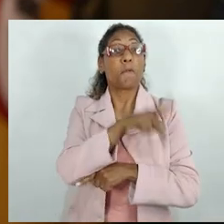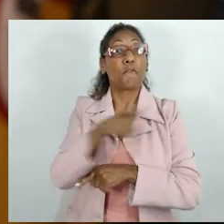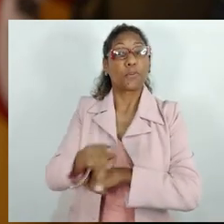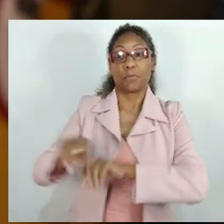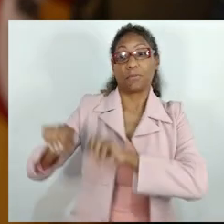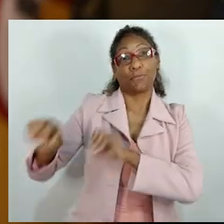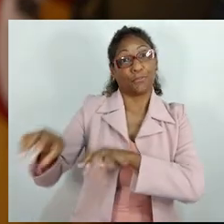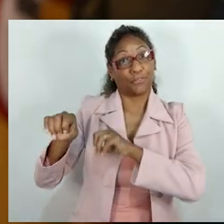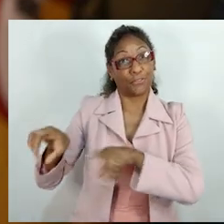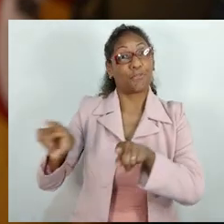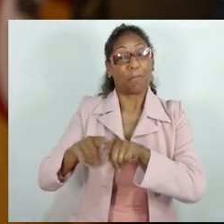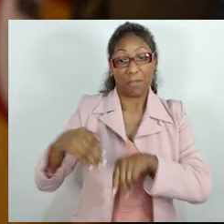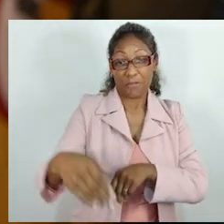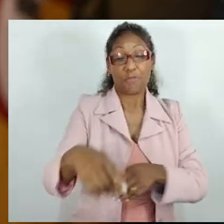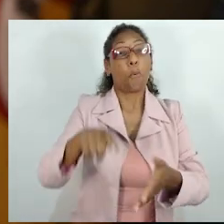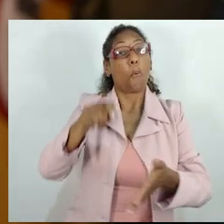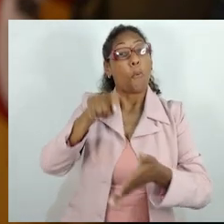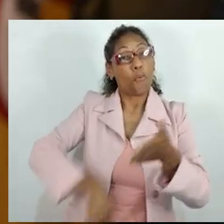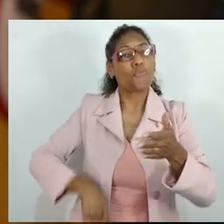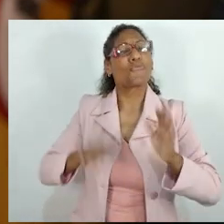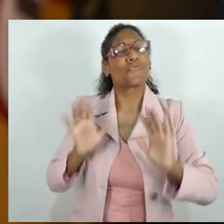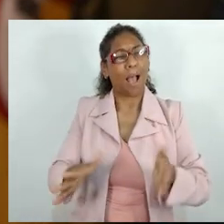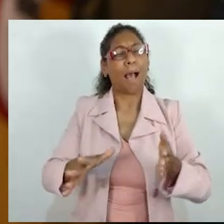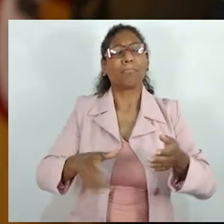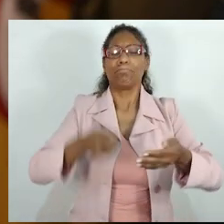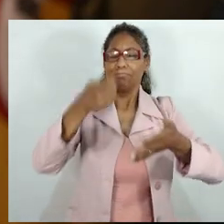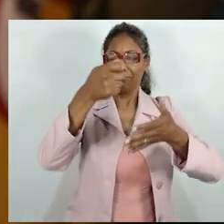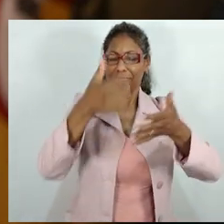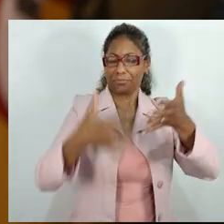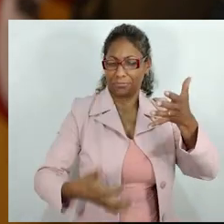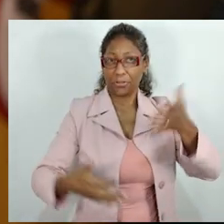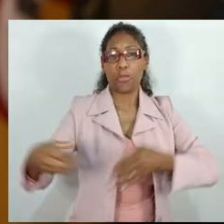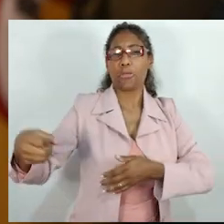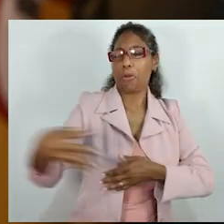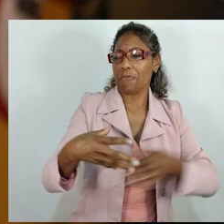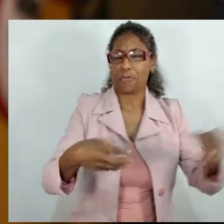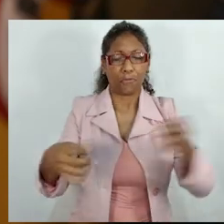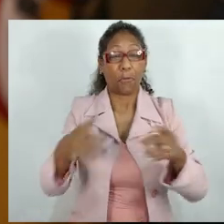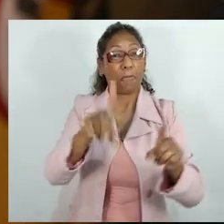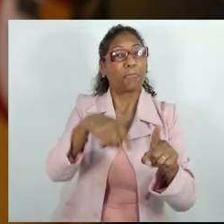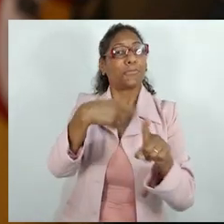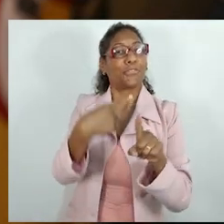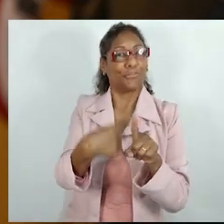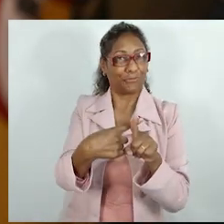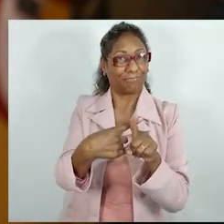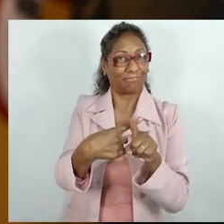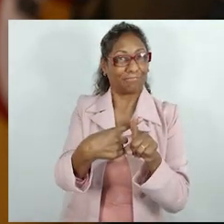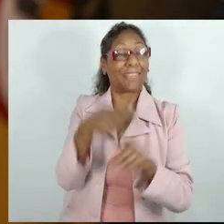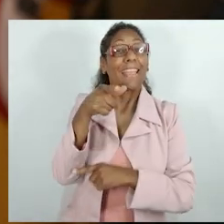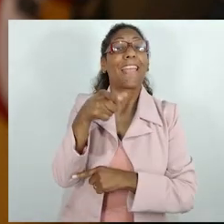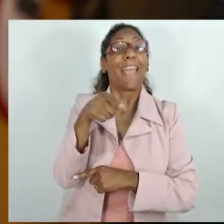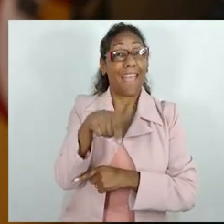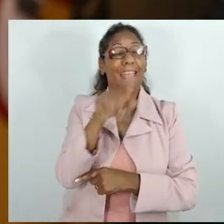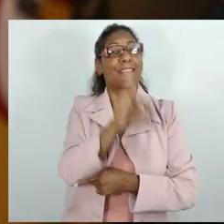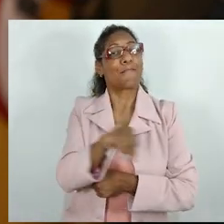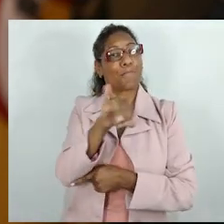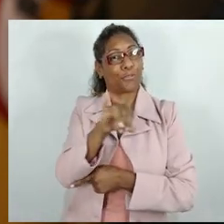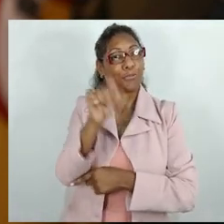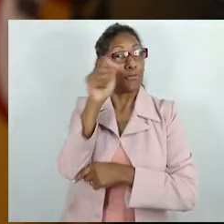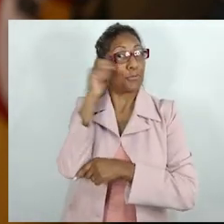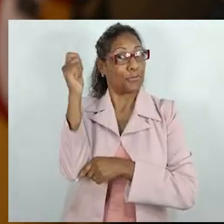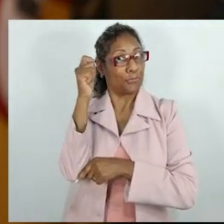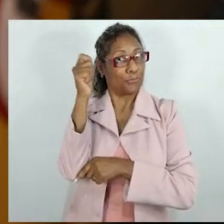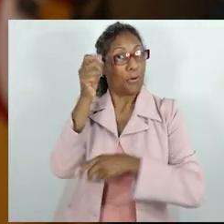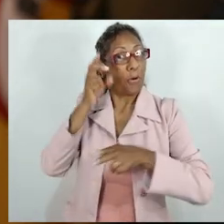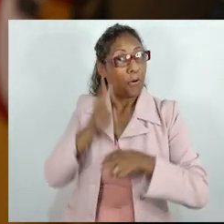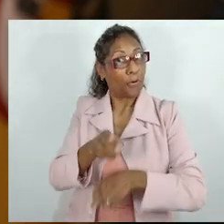novo concurso que está vindo aí pela frente, que nós já anunciamos, entre tantas outras medidas positivas. É muito importante